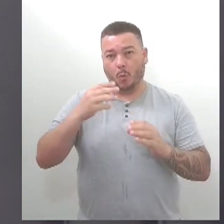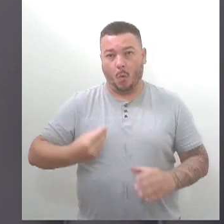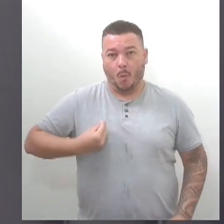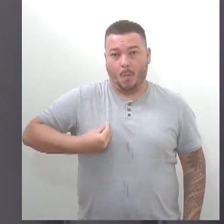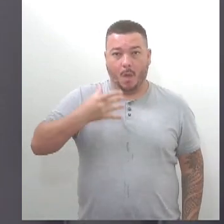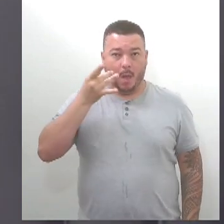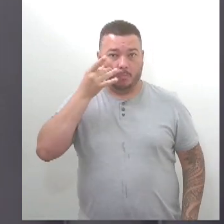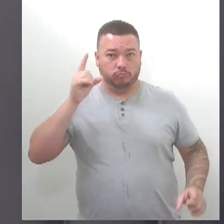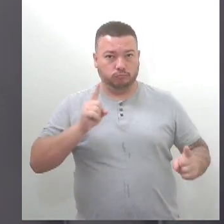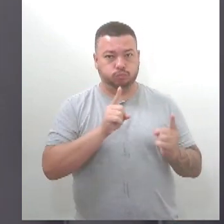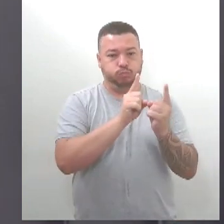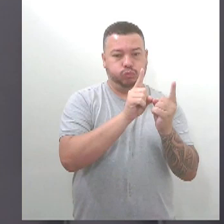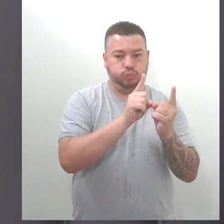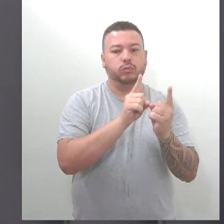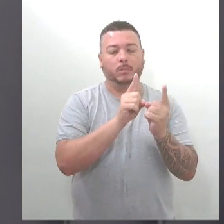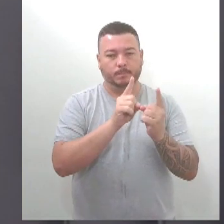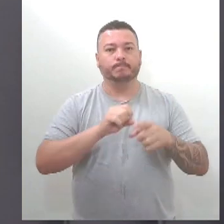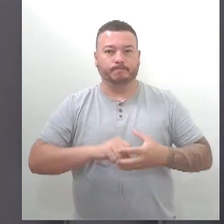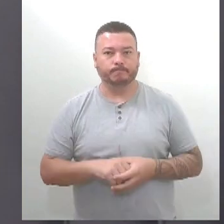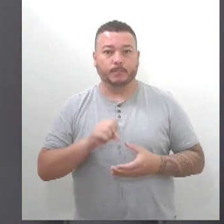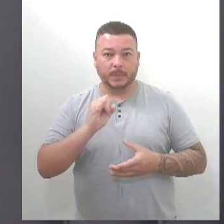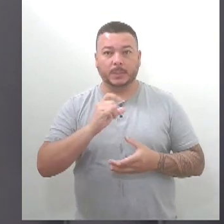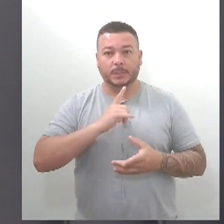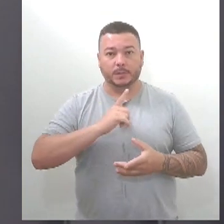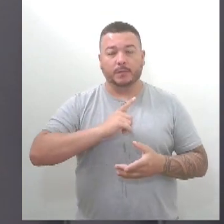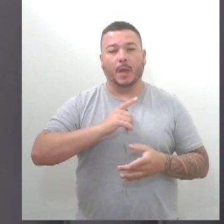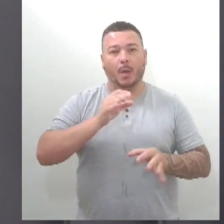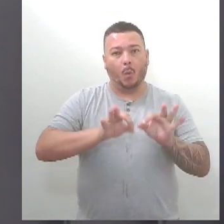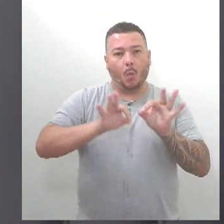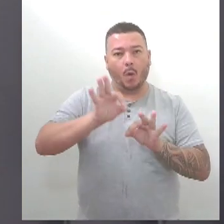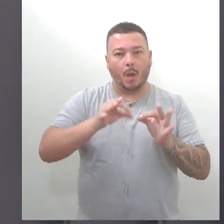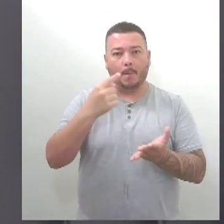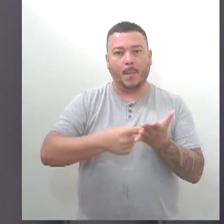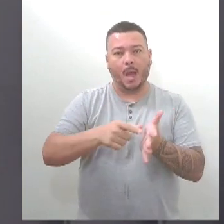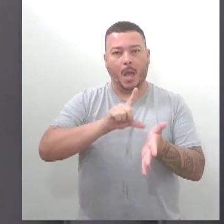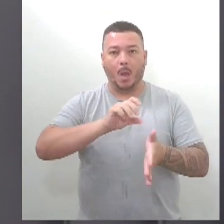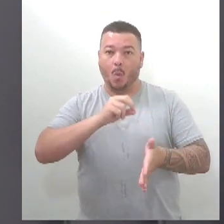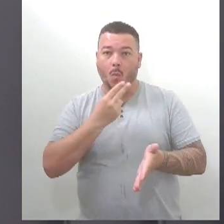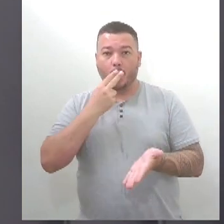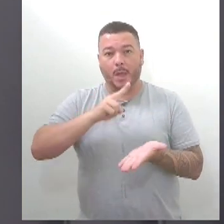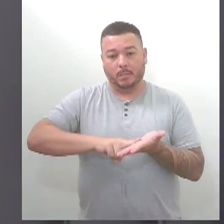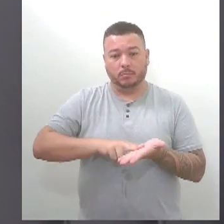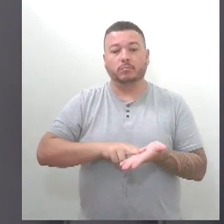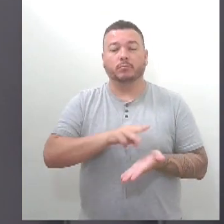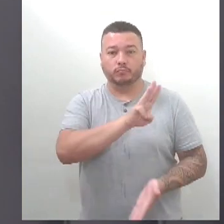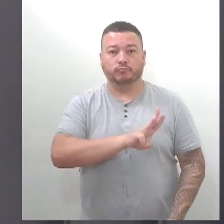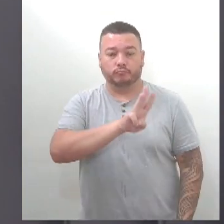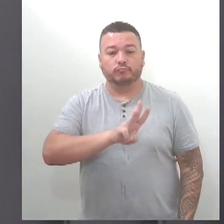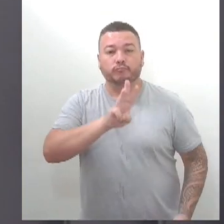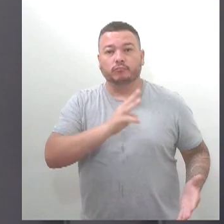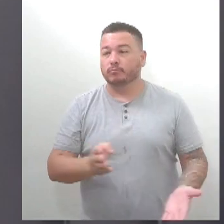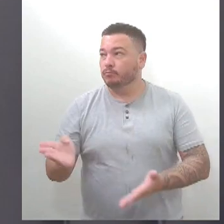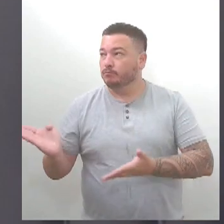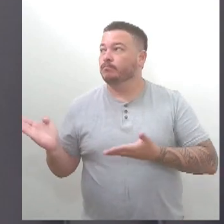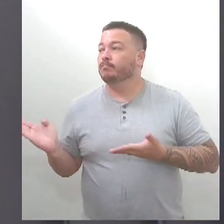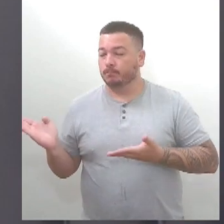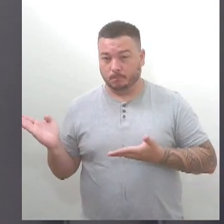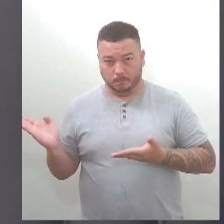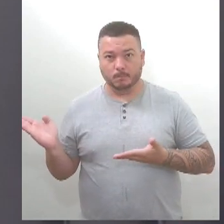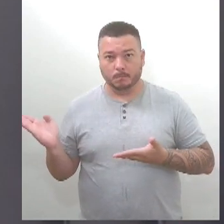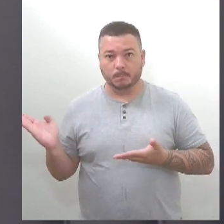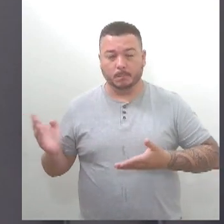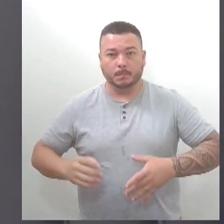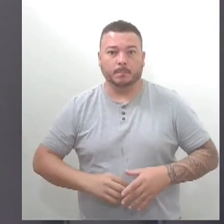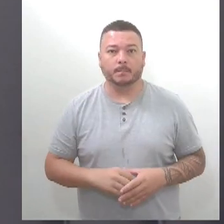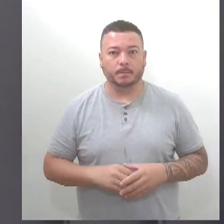Previdência mediante agendamento prévio ou pelos correios. No site sergipeprevidência.se.gov.br